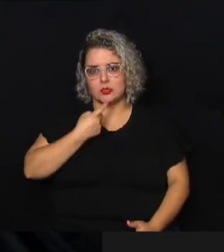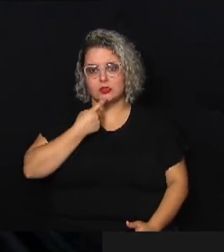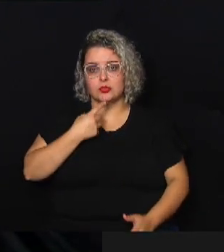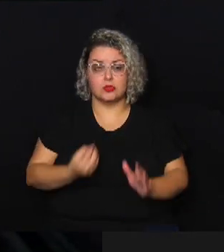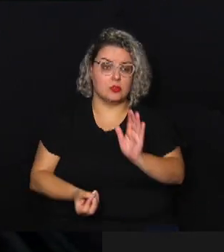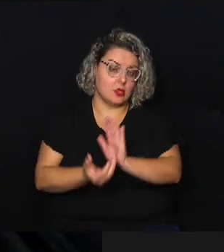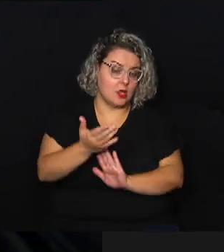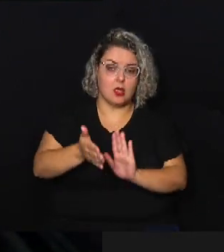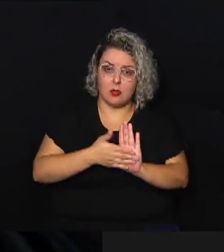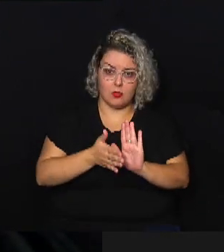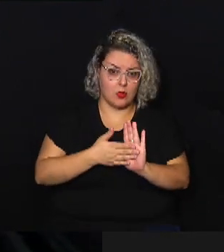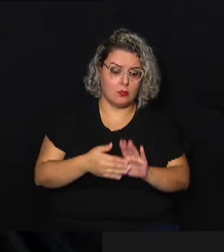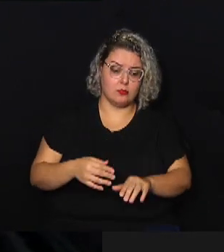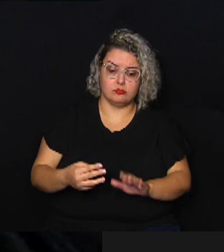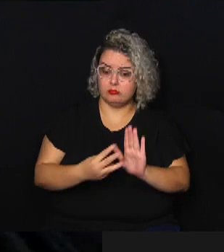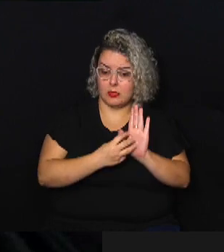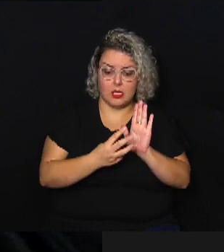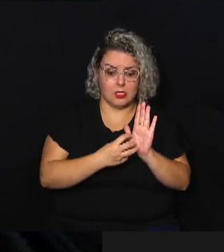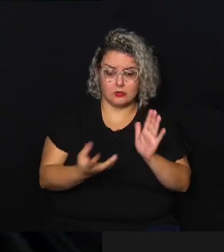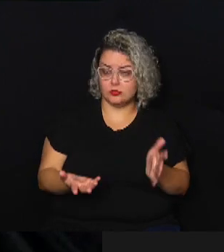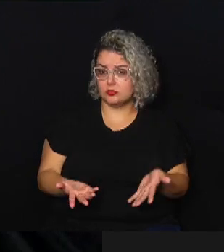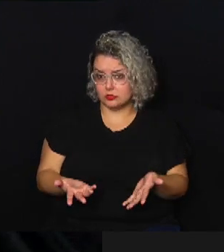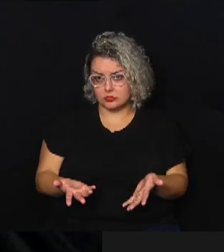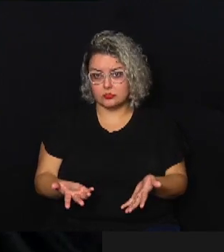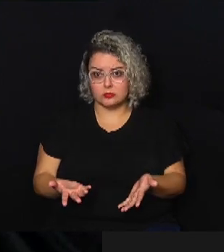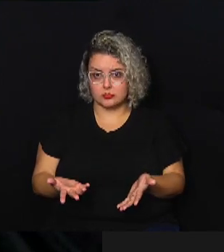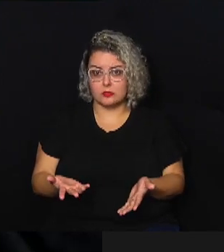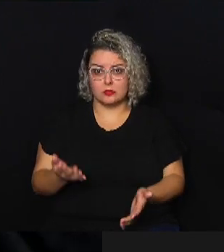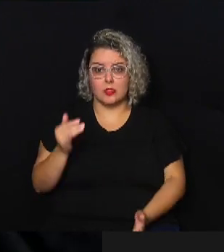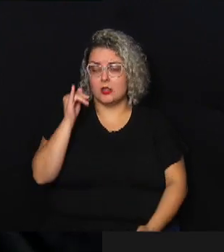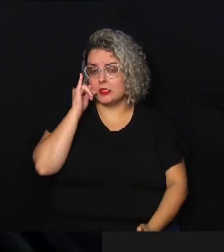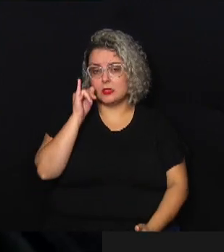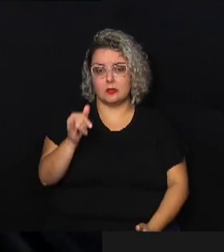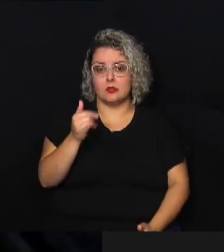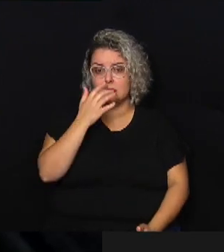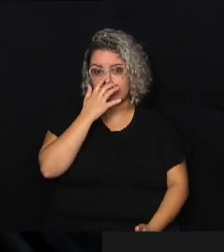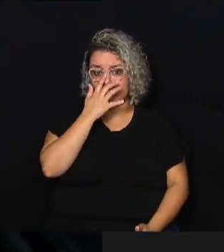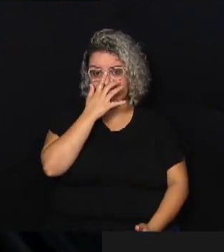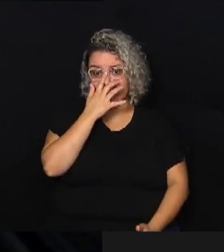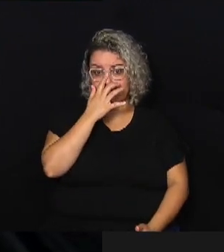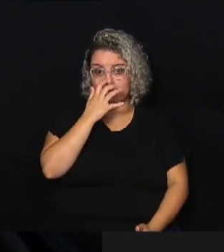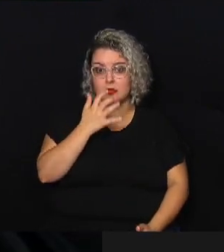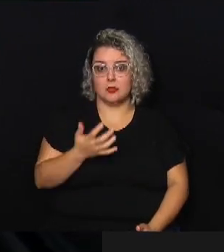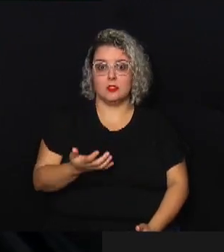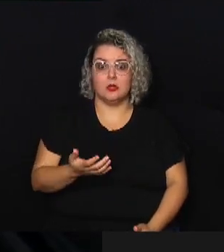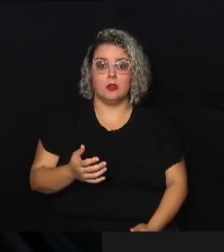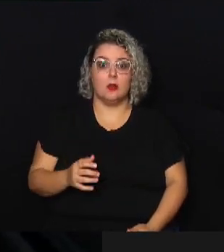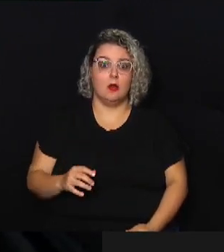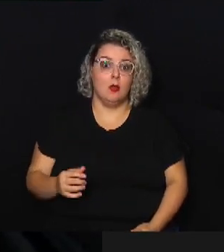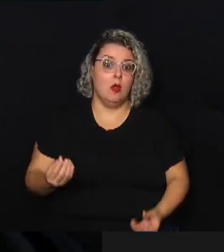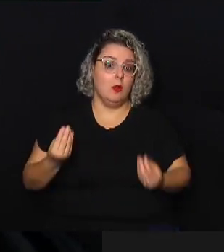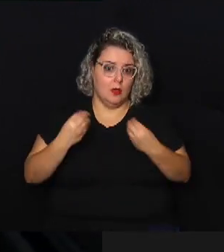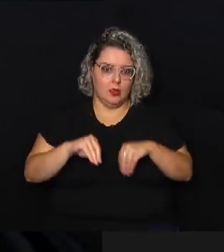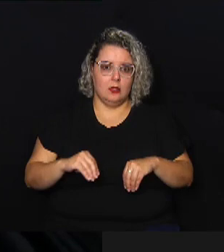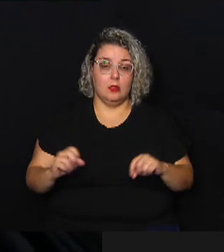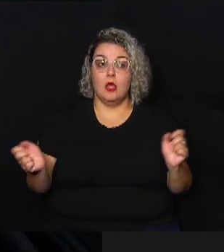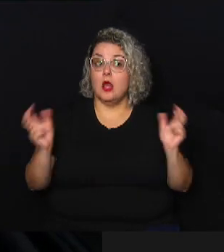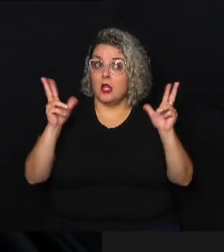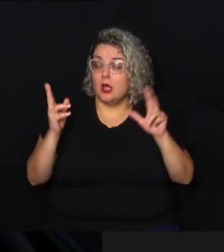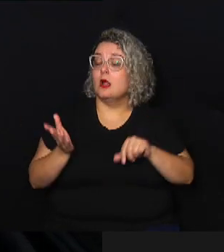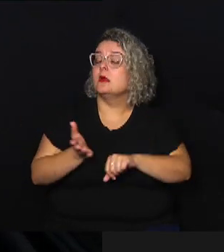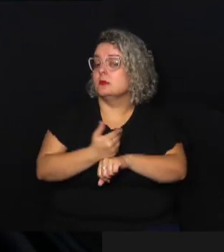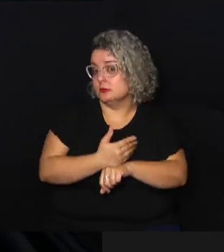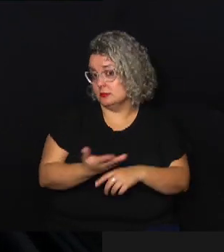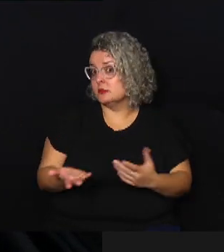métodos para a prevenção de alertas alertas alerta precoce para